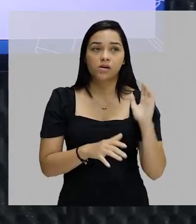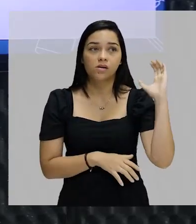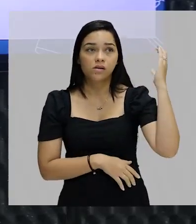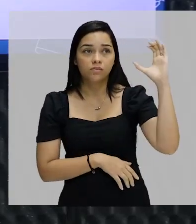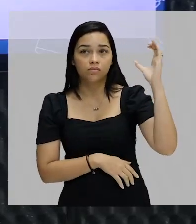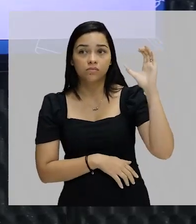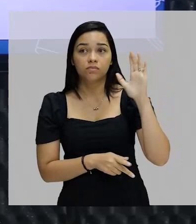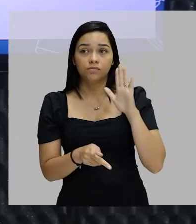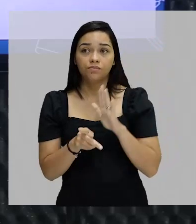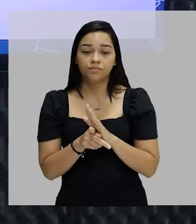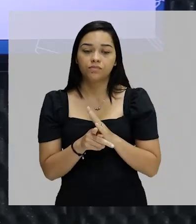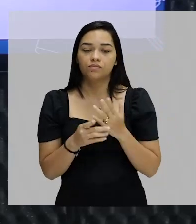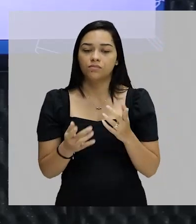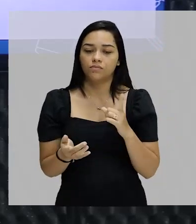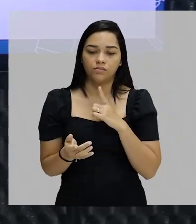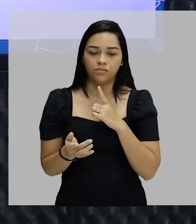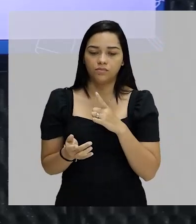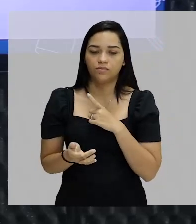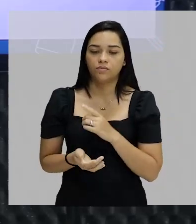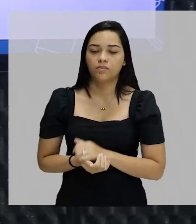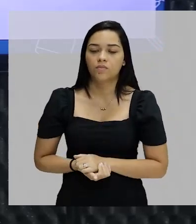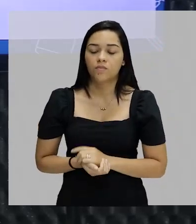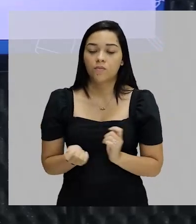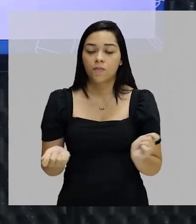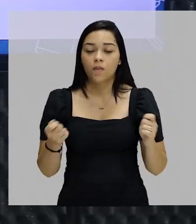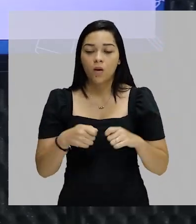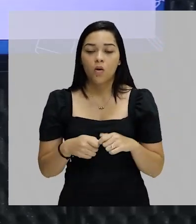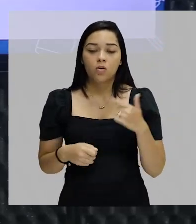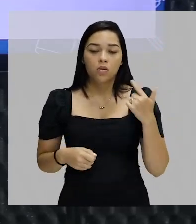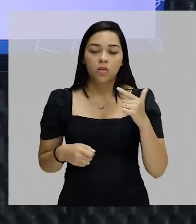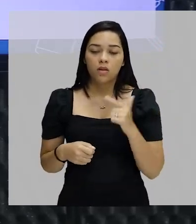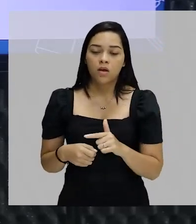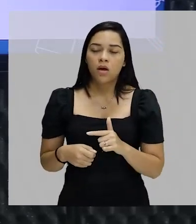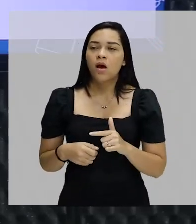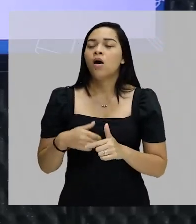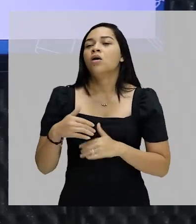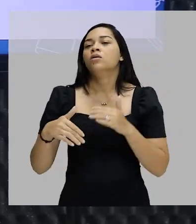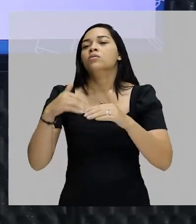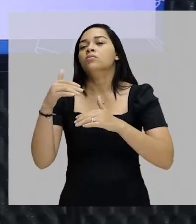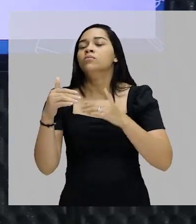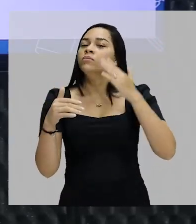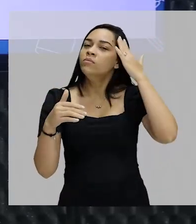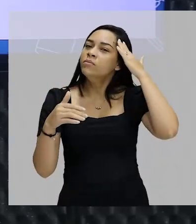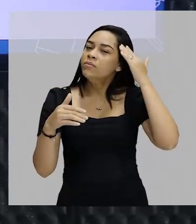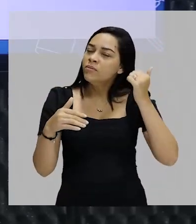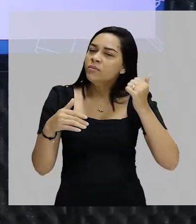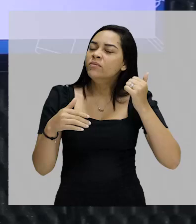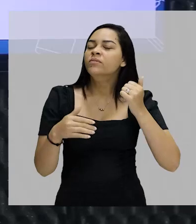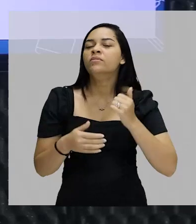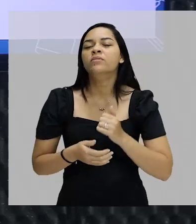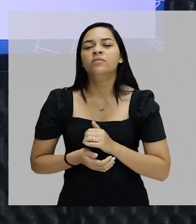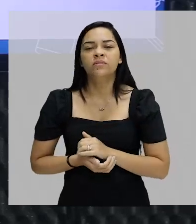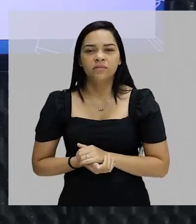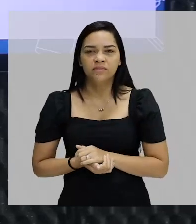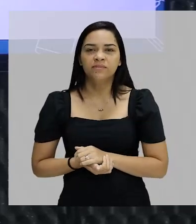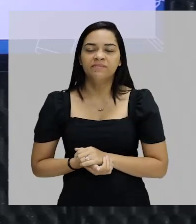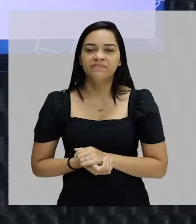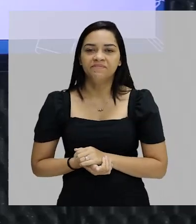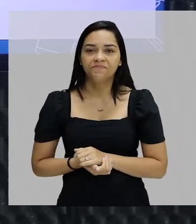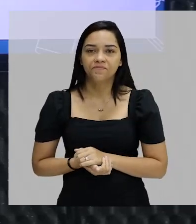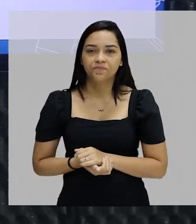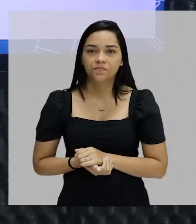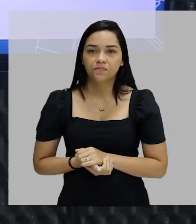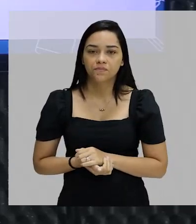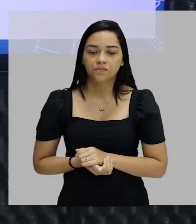Natureza, entendeu? Tempo, clima. Ou a incapacidade inata, ou seja, natural do ser humano, para a